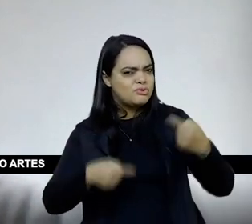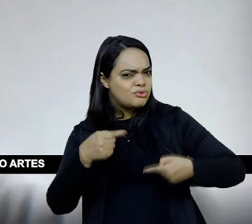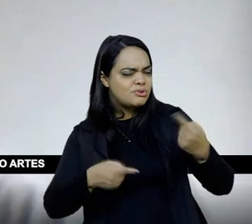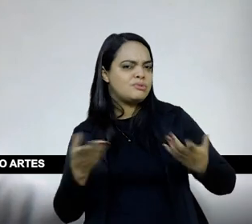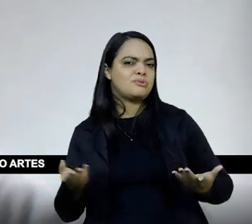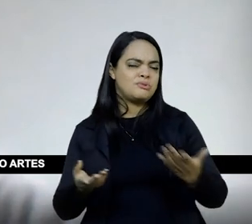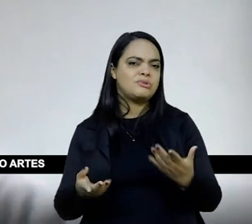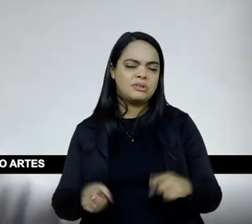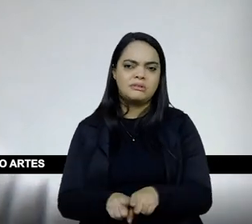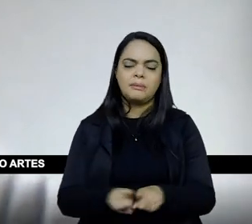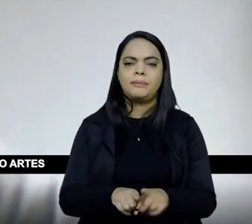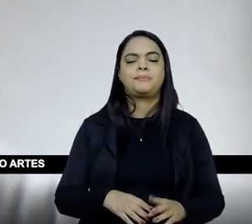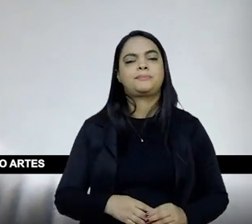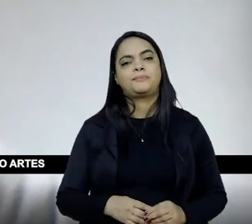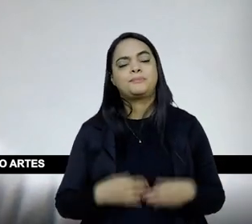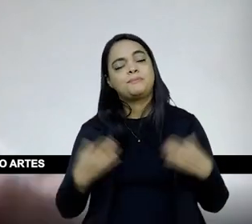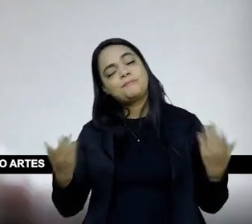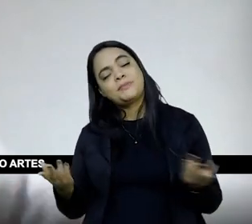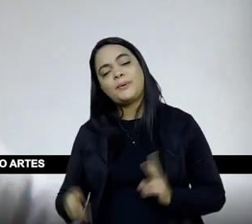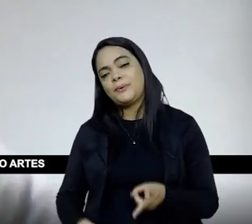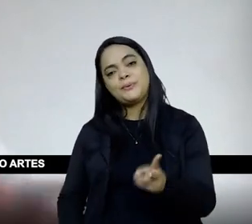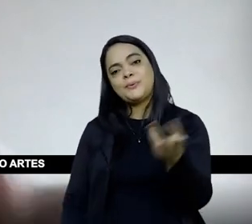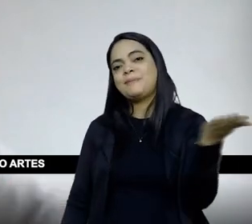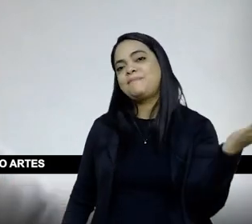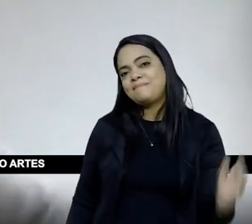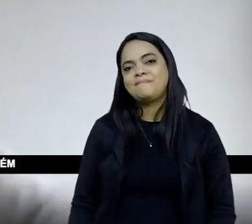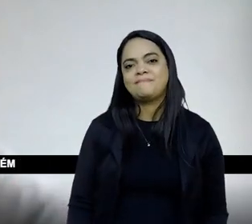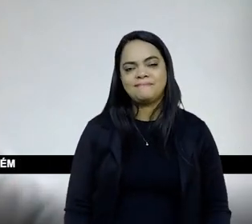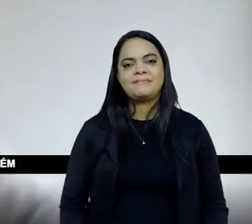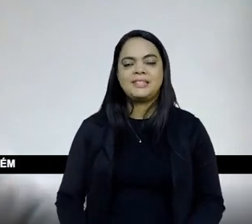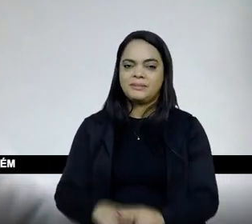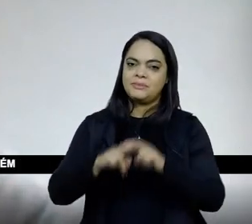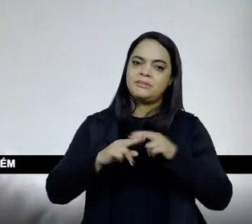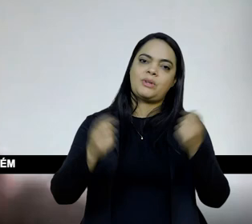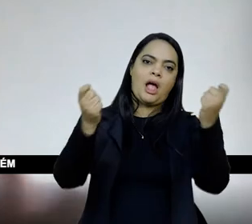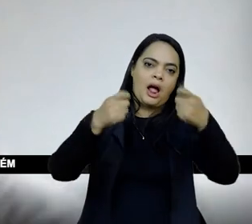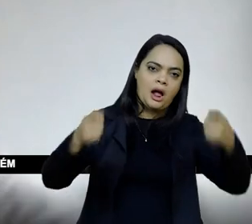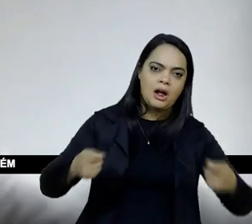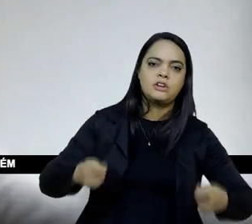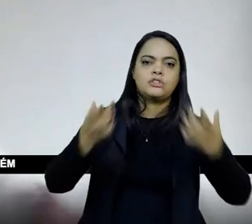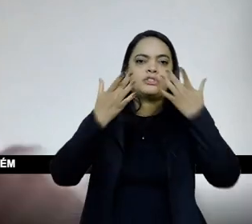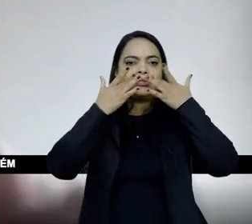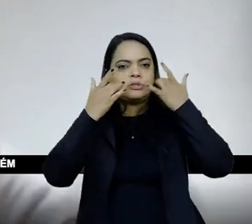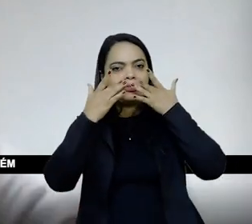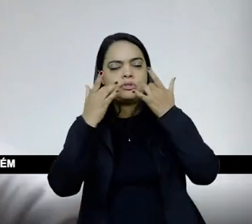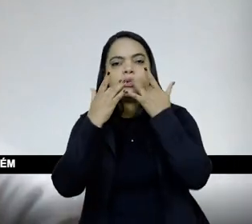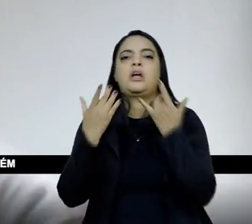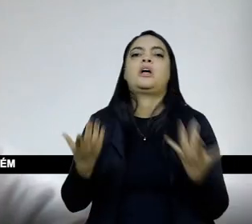perspectiva também para tocarmos, né? Portanto, artes plásticas, teatro,